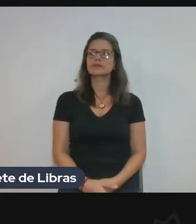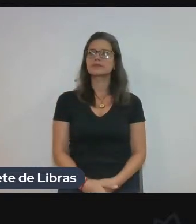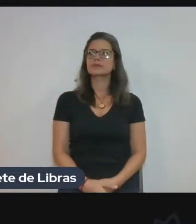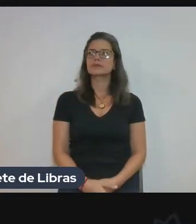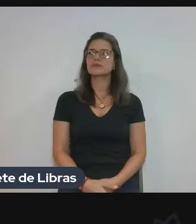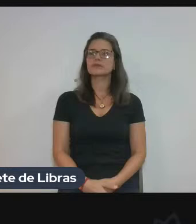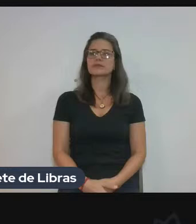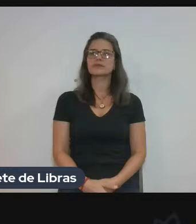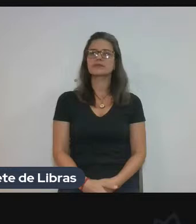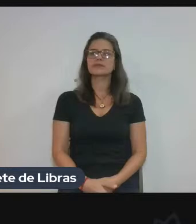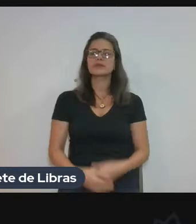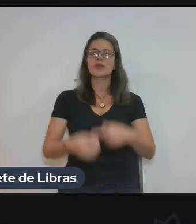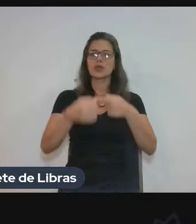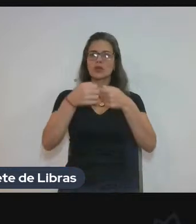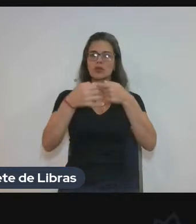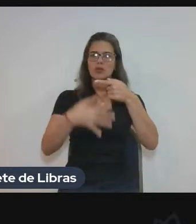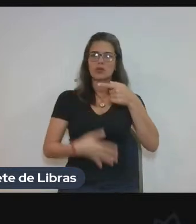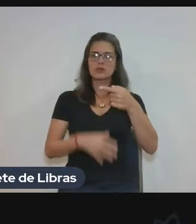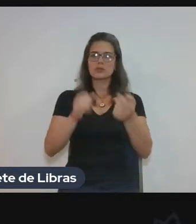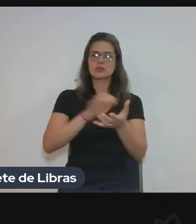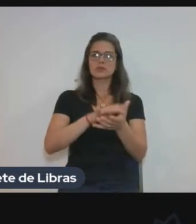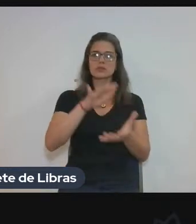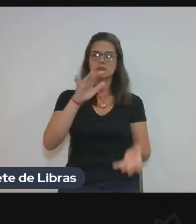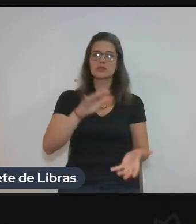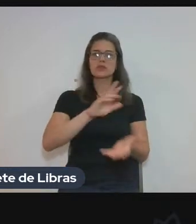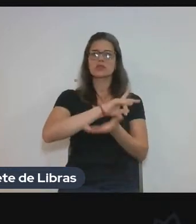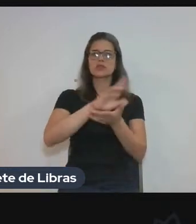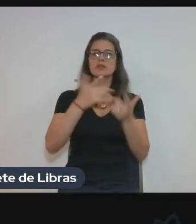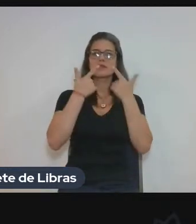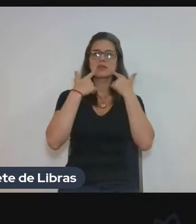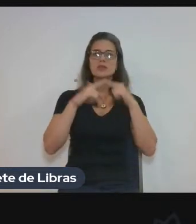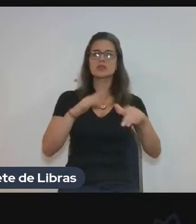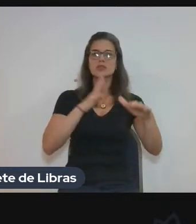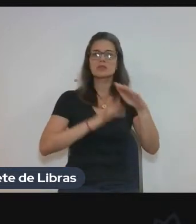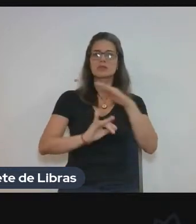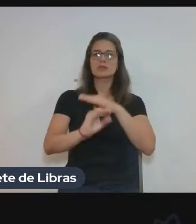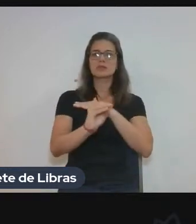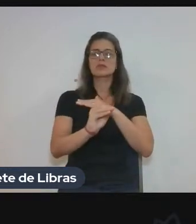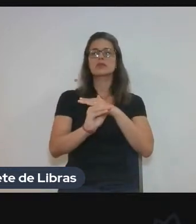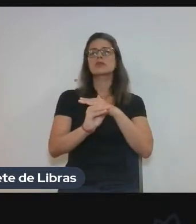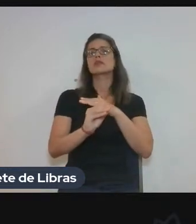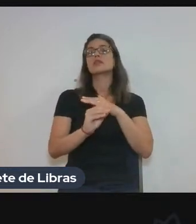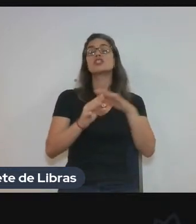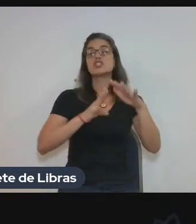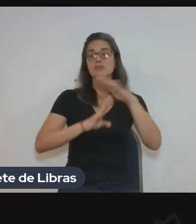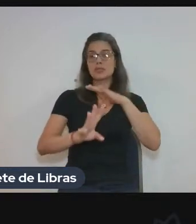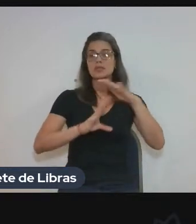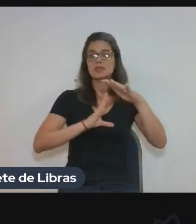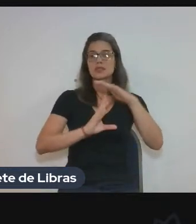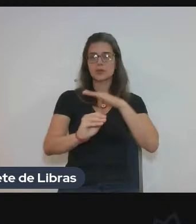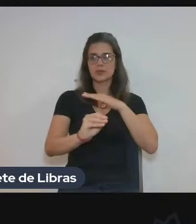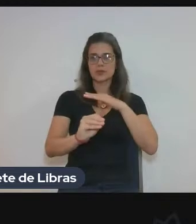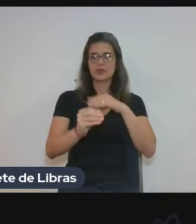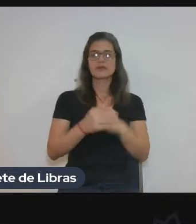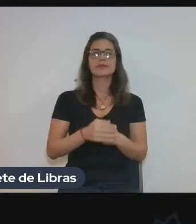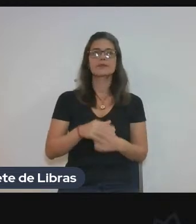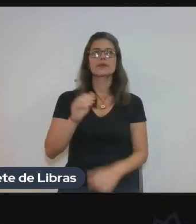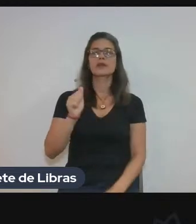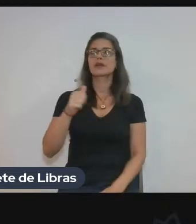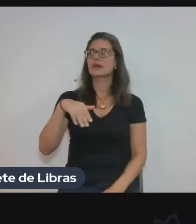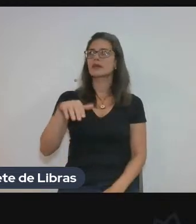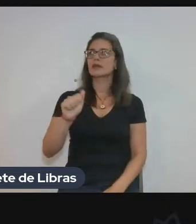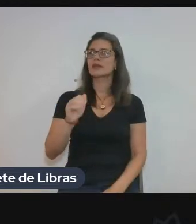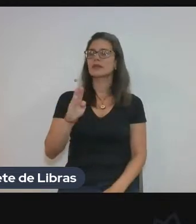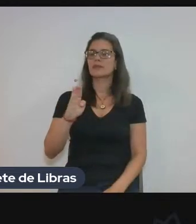Glossário e corpos multilingües sobre migração e refúgio. Da Vicente Ana Beatriz Dimas